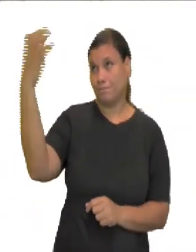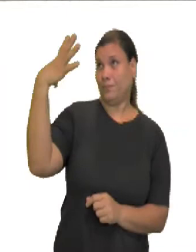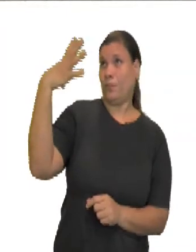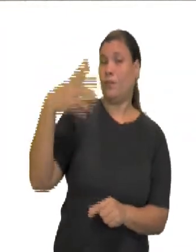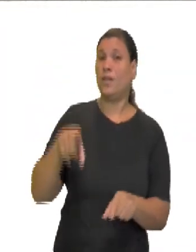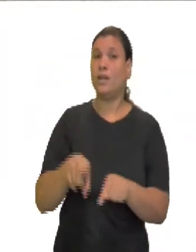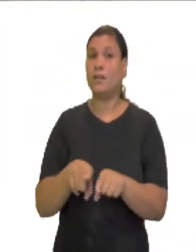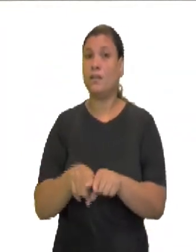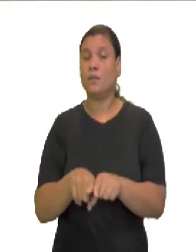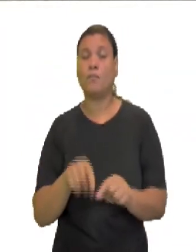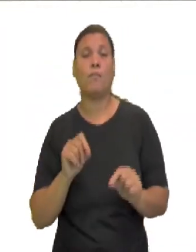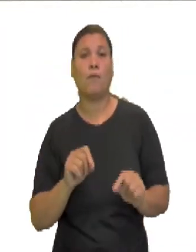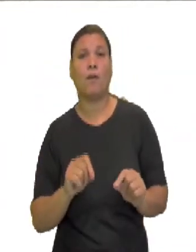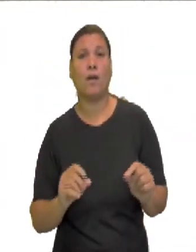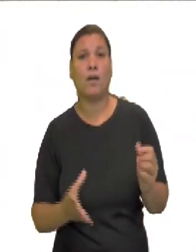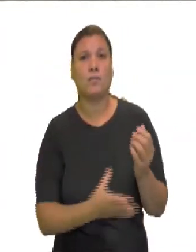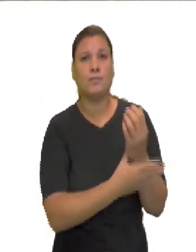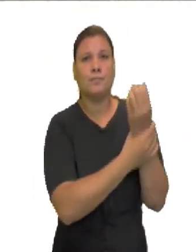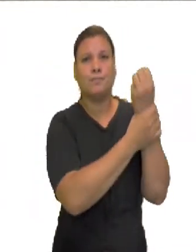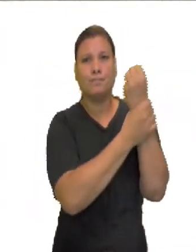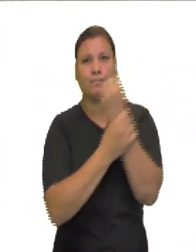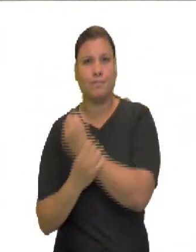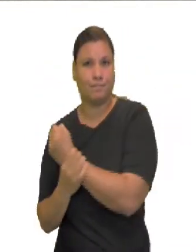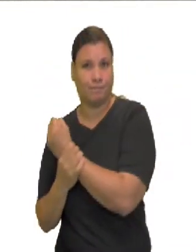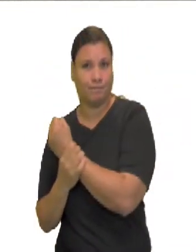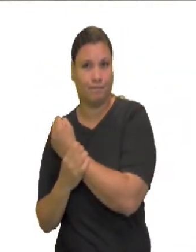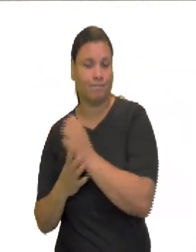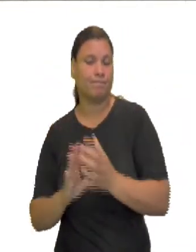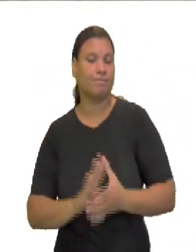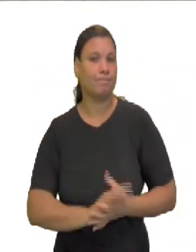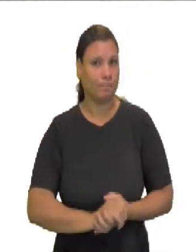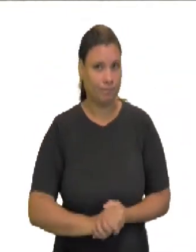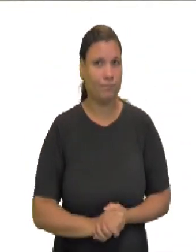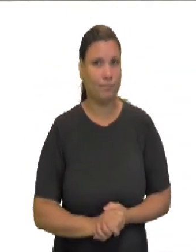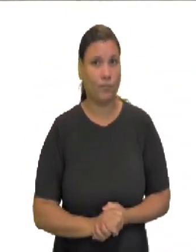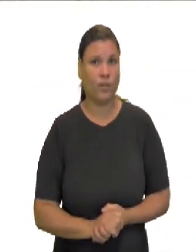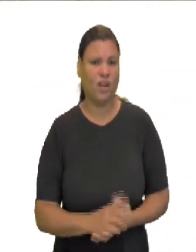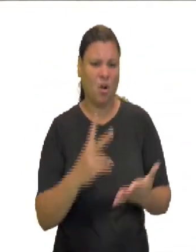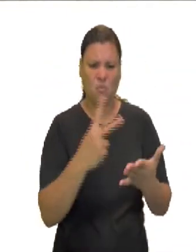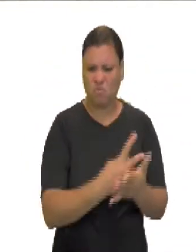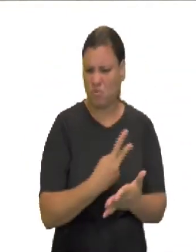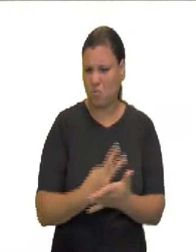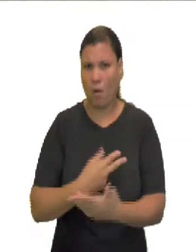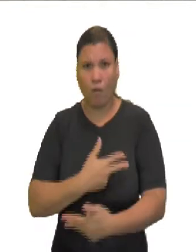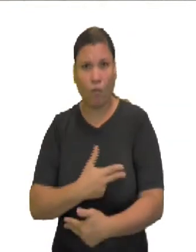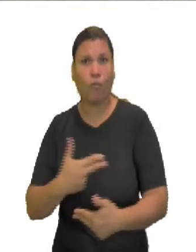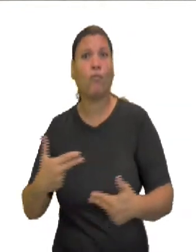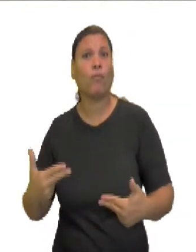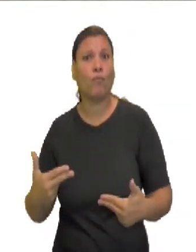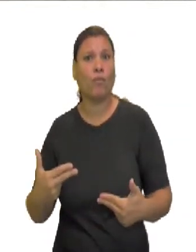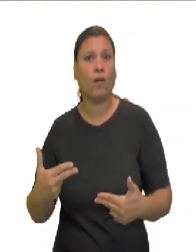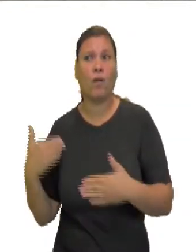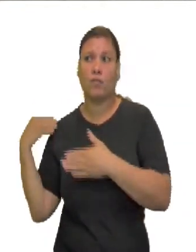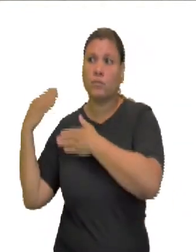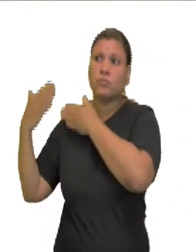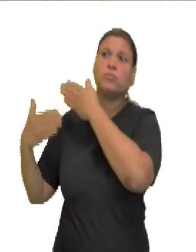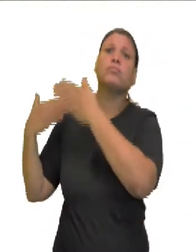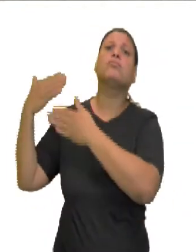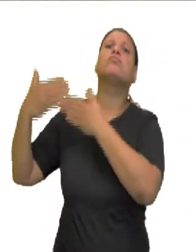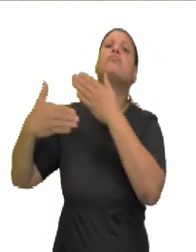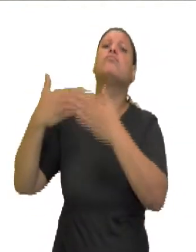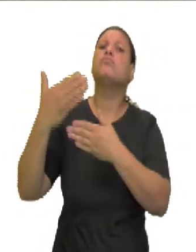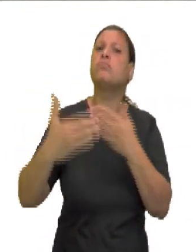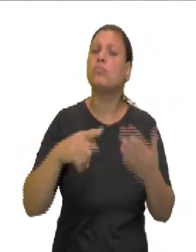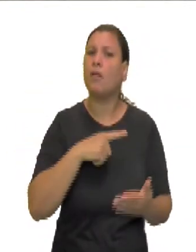Então, passamos no decorrer dos séculos, por todos esses acontecimentos históricos, para chegar a uma